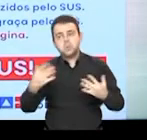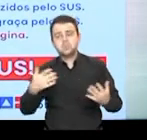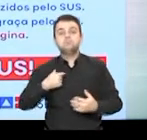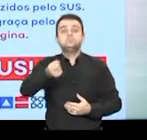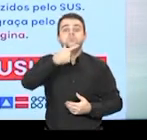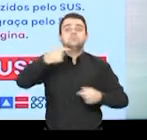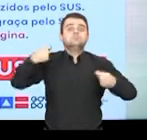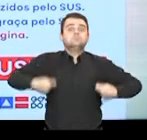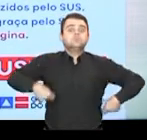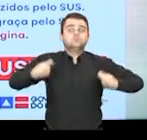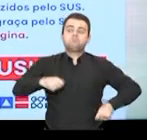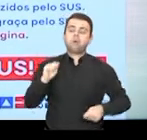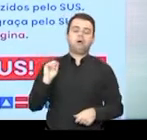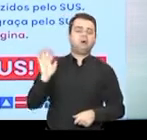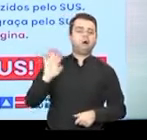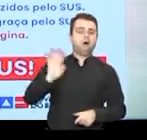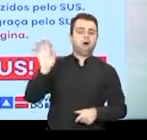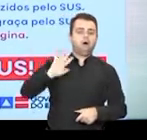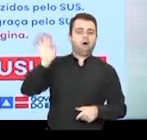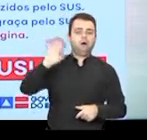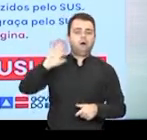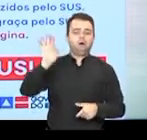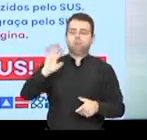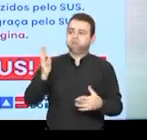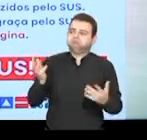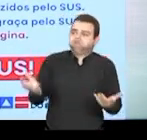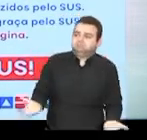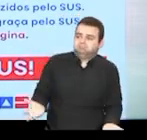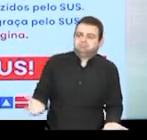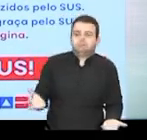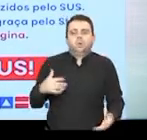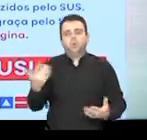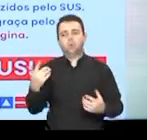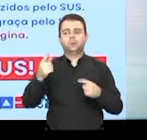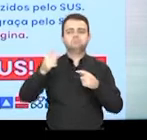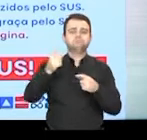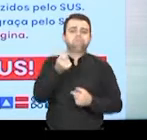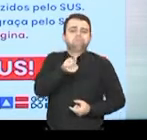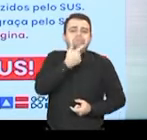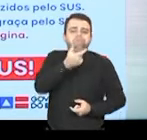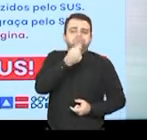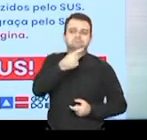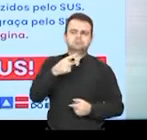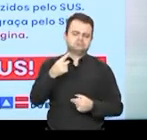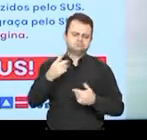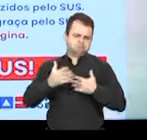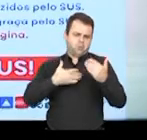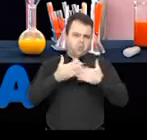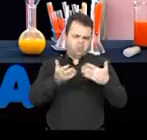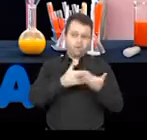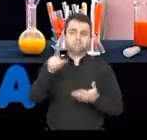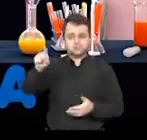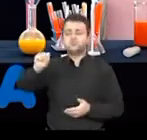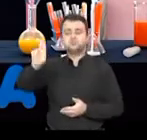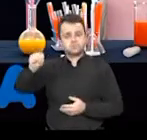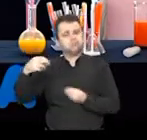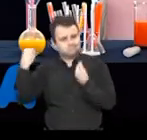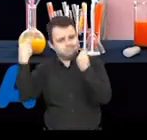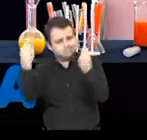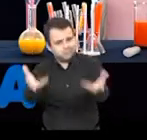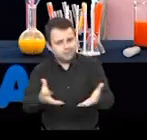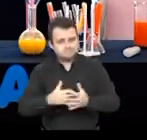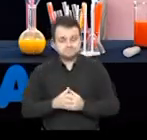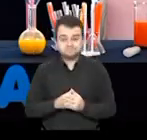precisou de um medicamento, às vezes muito caro, de alto custo ou de um medicamento em geral. O SUS também